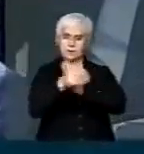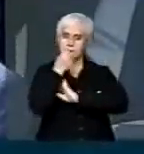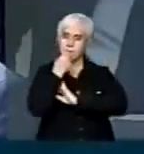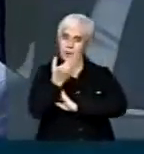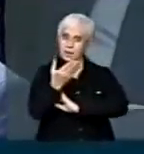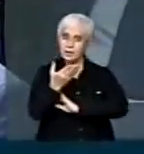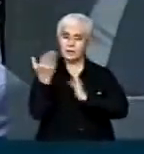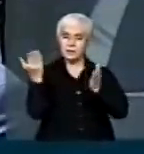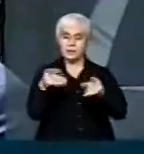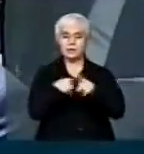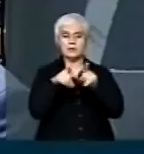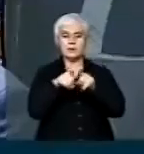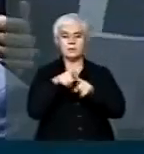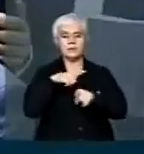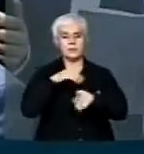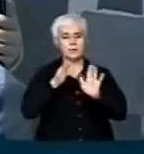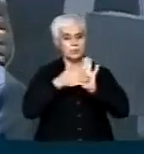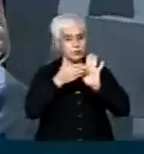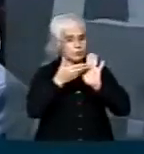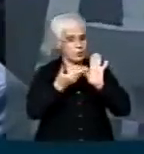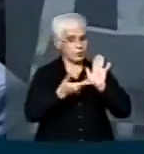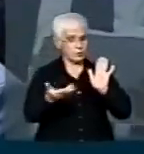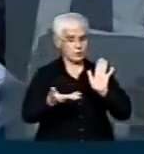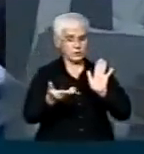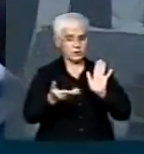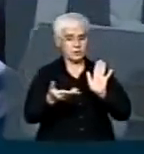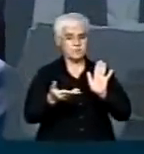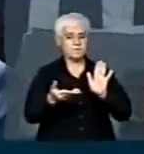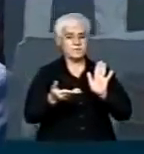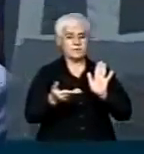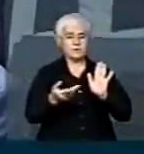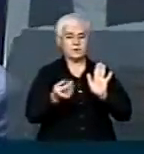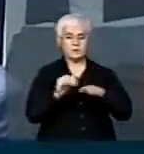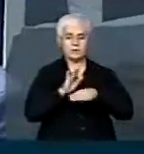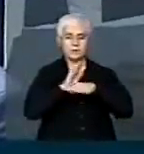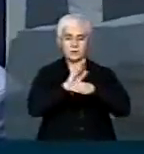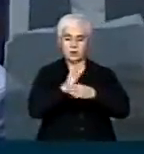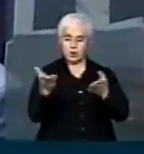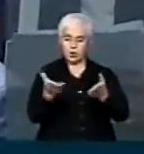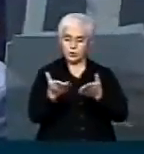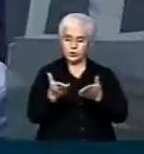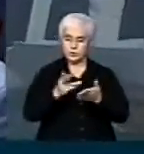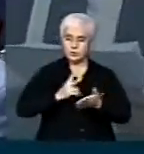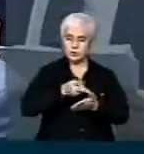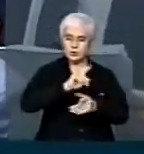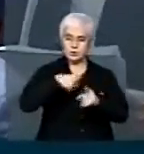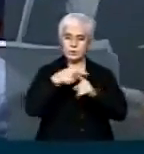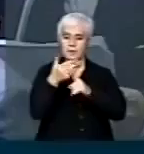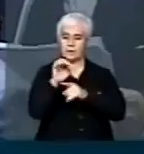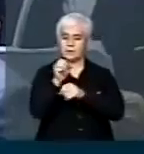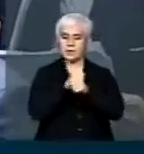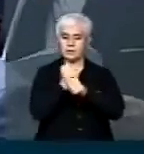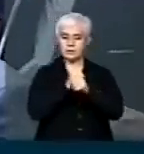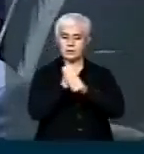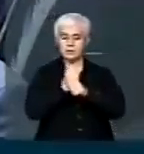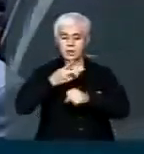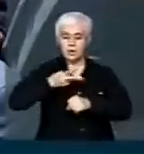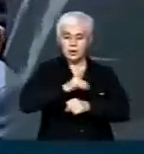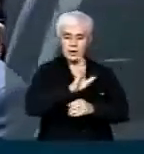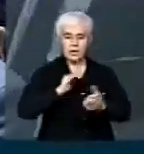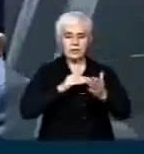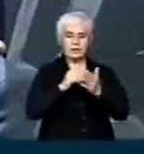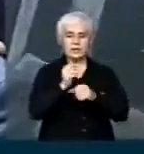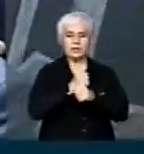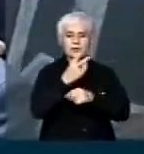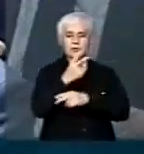&D e vejam mais, que se propõe aqui é congelar os incentivos de hoje por mais 10 anos seguindo até 2029